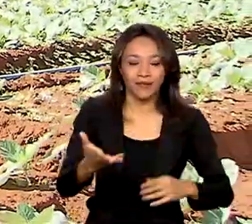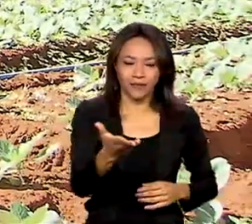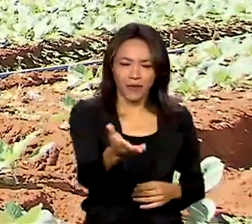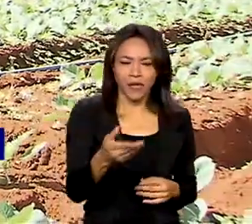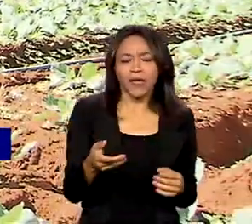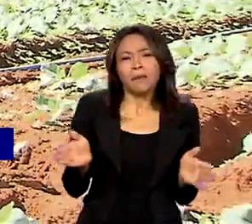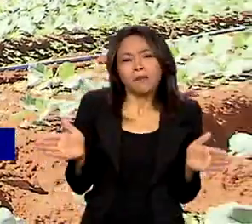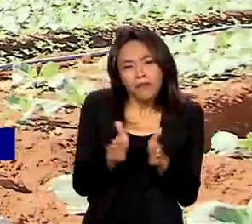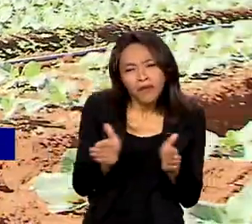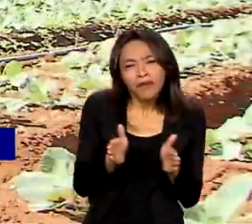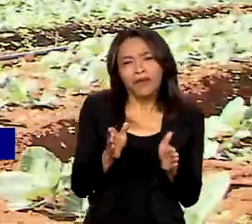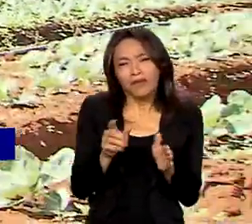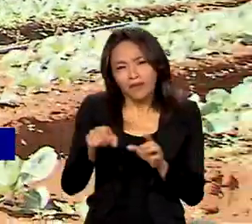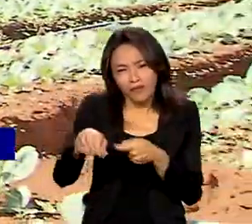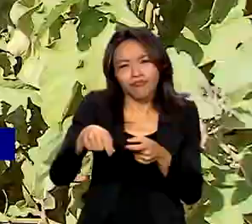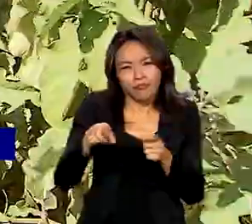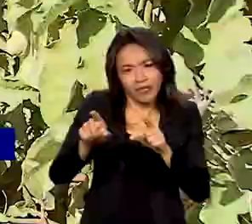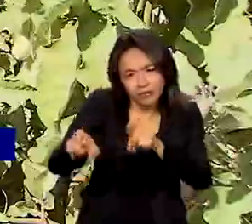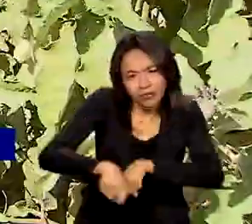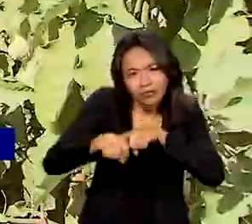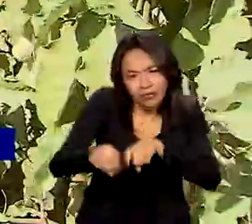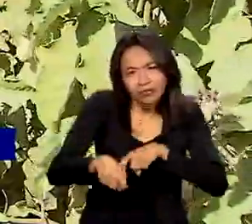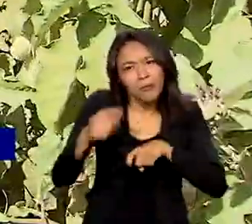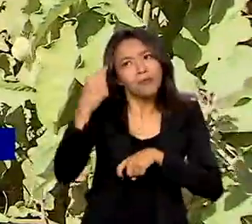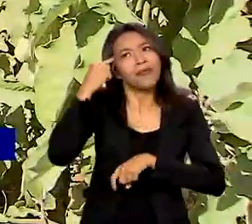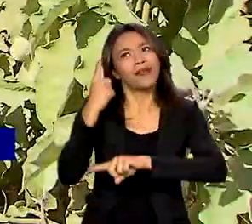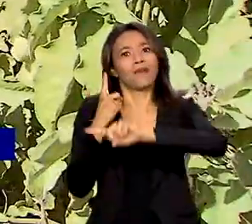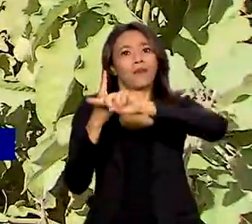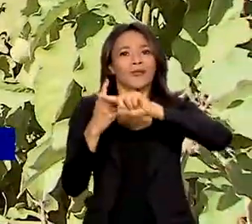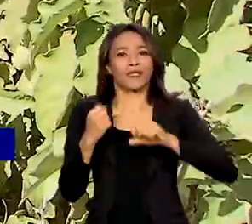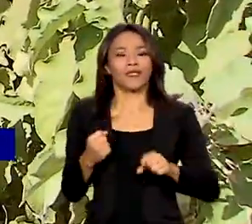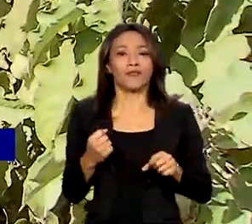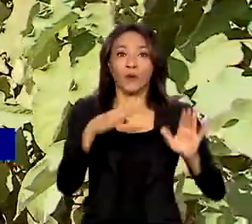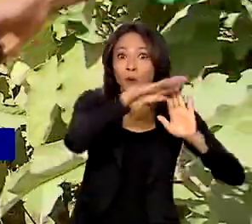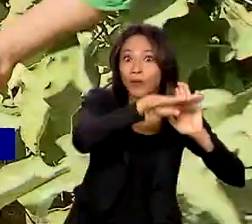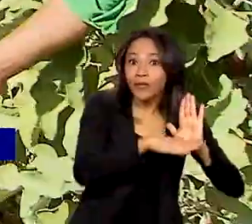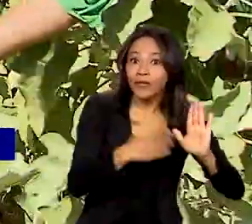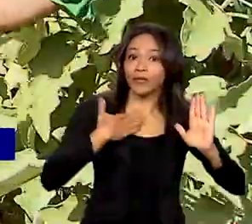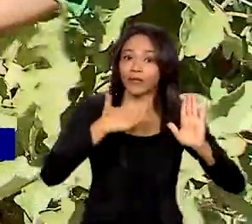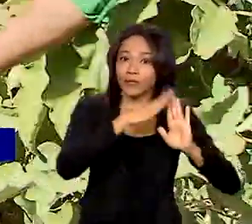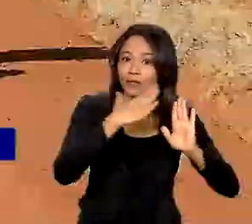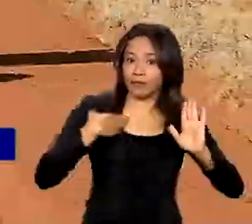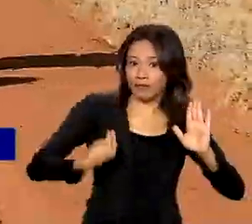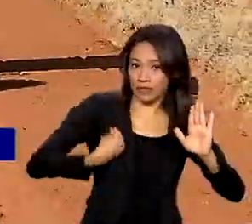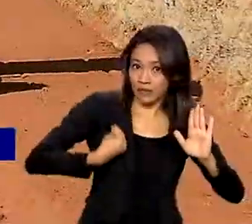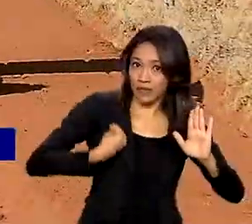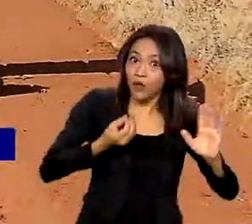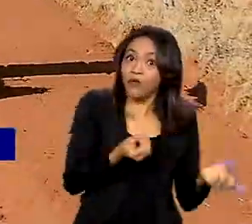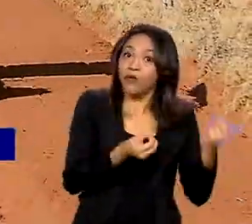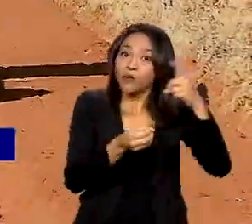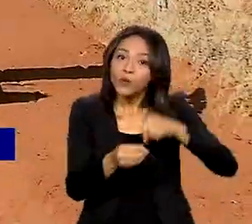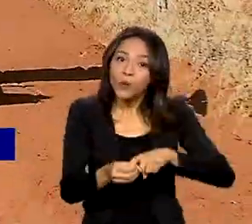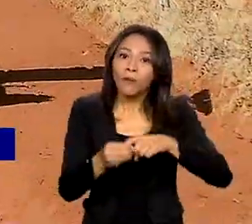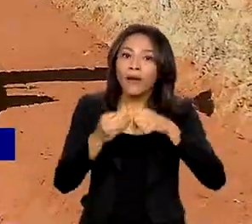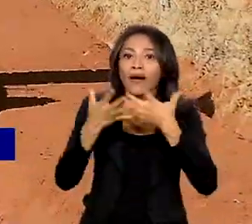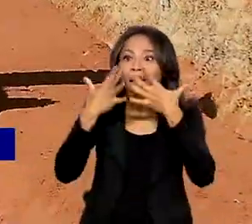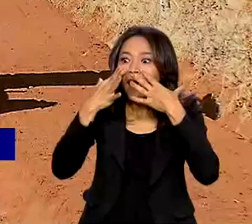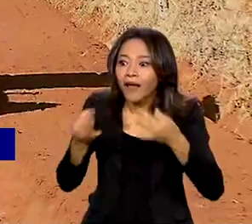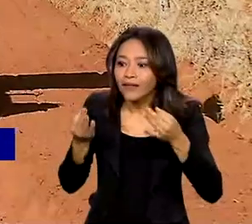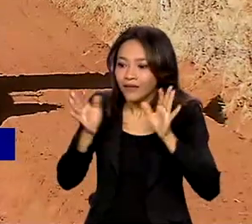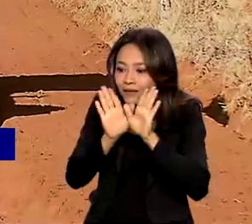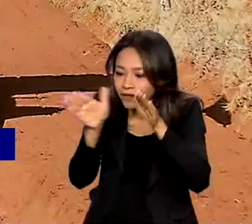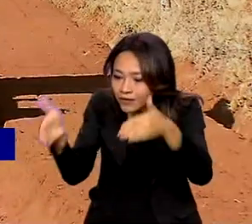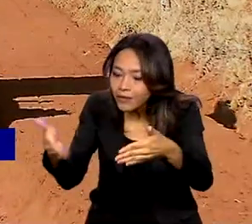em todo o país estão otimistas. O programa Minha Casa Minha Vida voltou repaginado para atendimento aos brasileiros